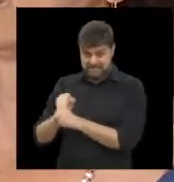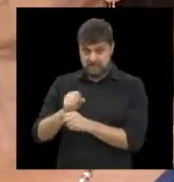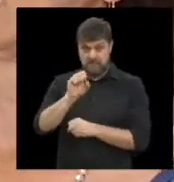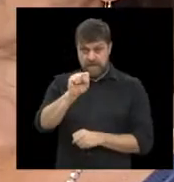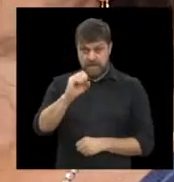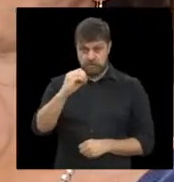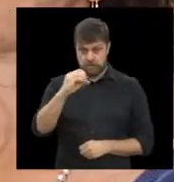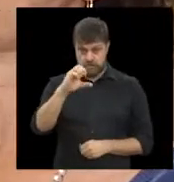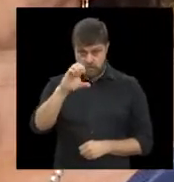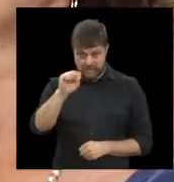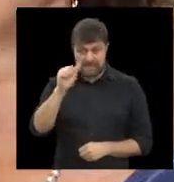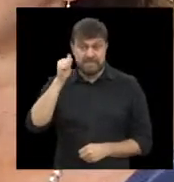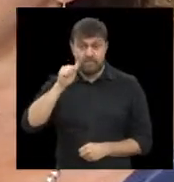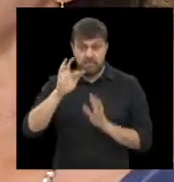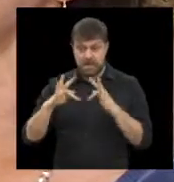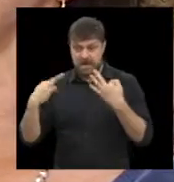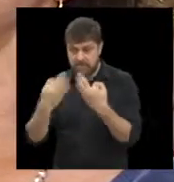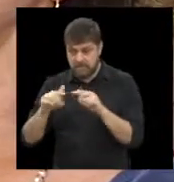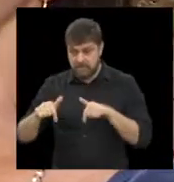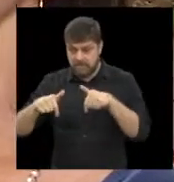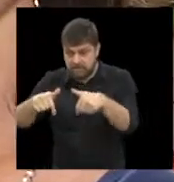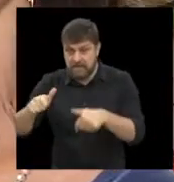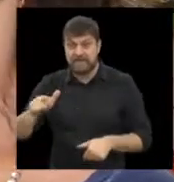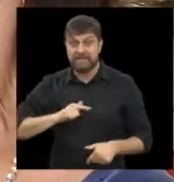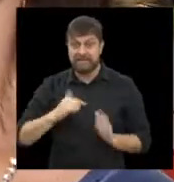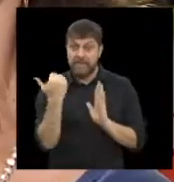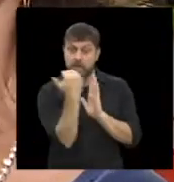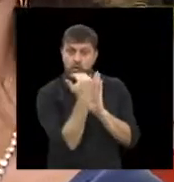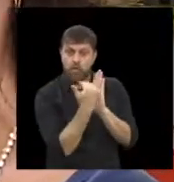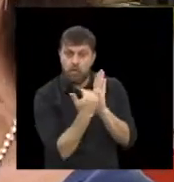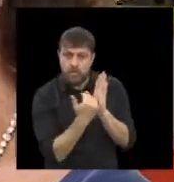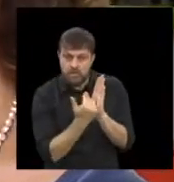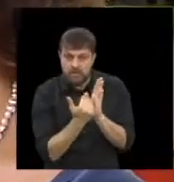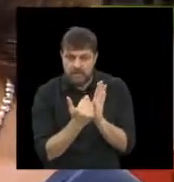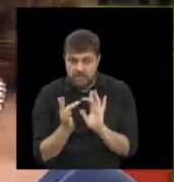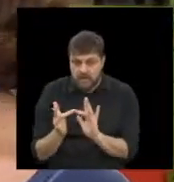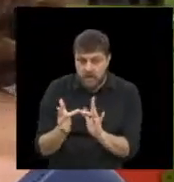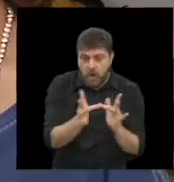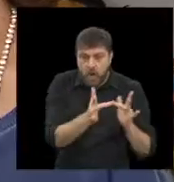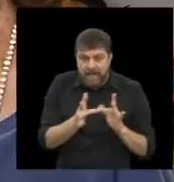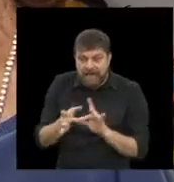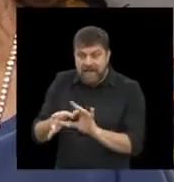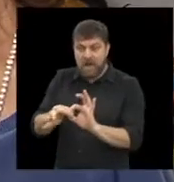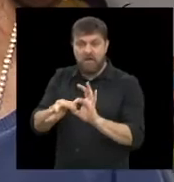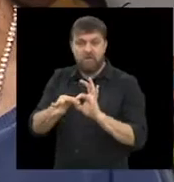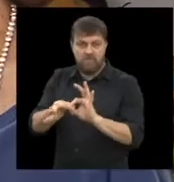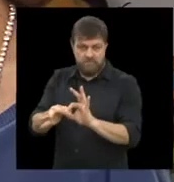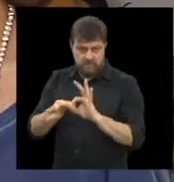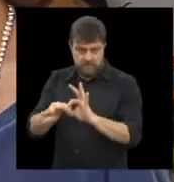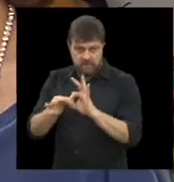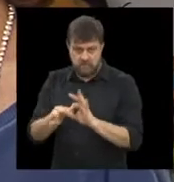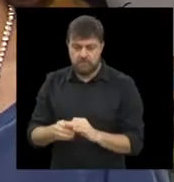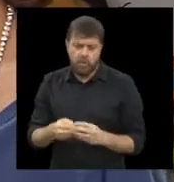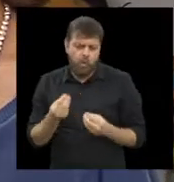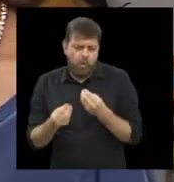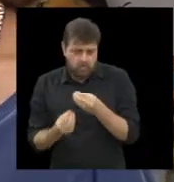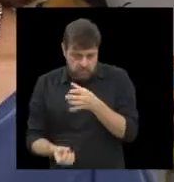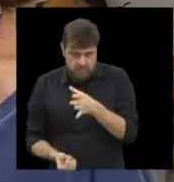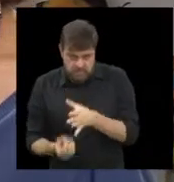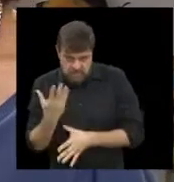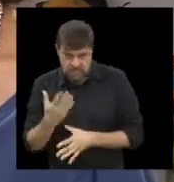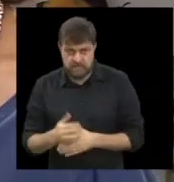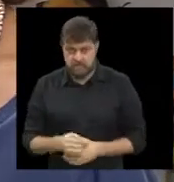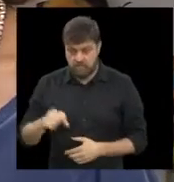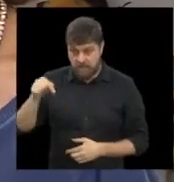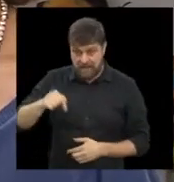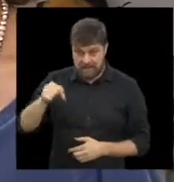SOS Ação Mulher e Família desenvolve o projeto Recriando Vínculos. O Recriando Vínculos nasceu aqui